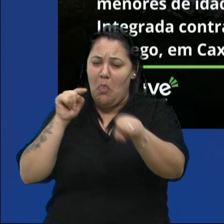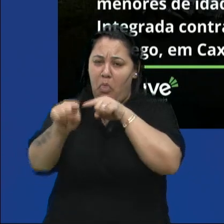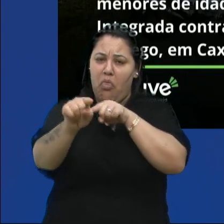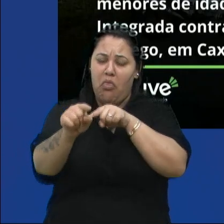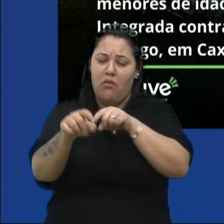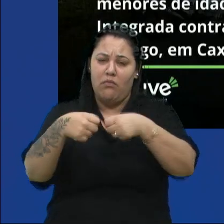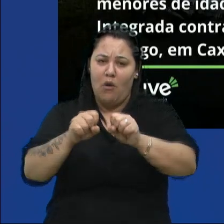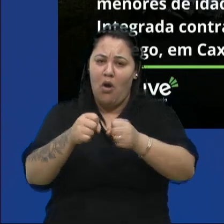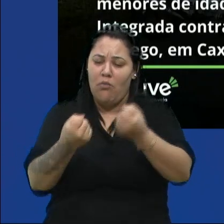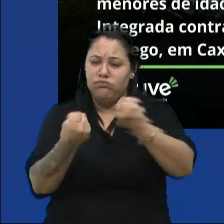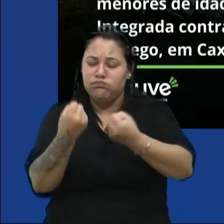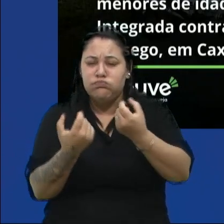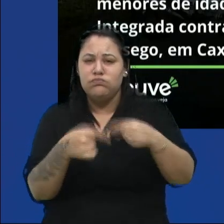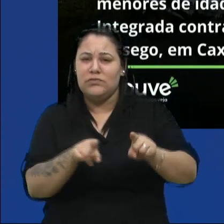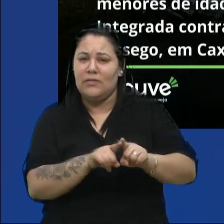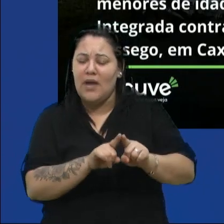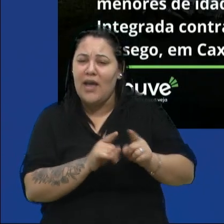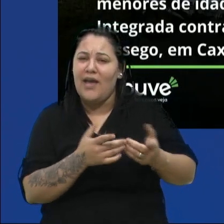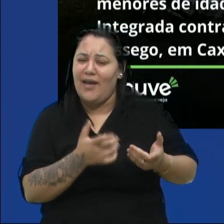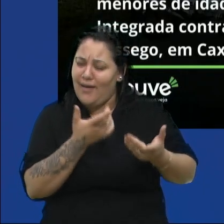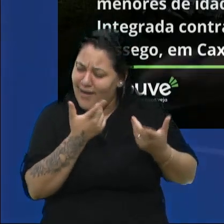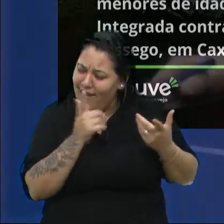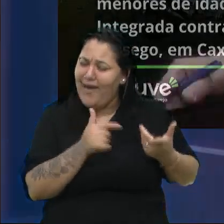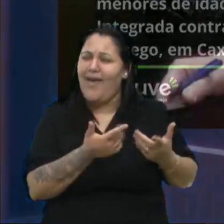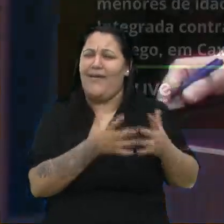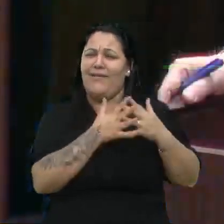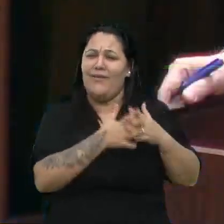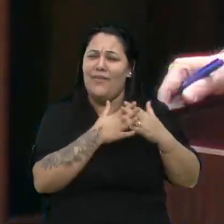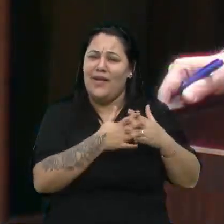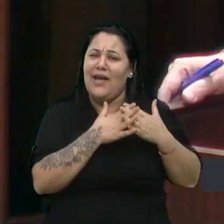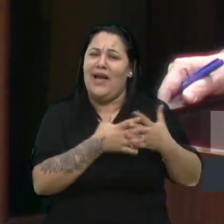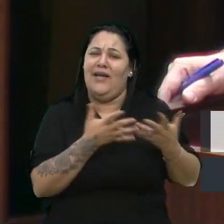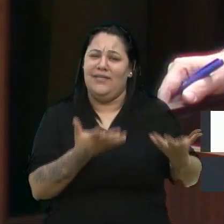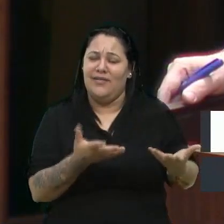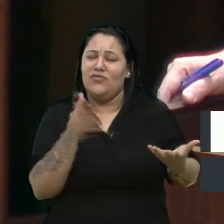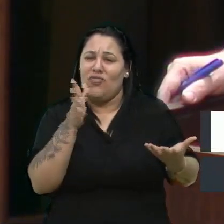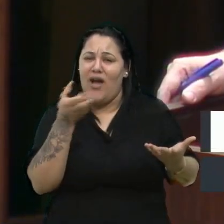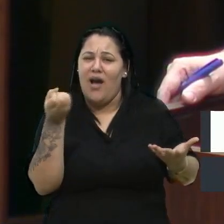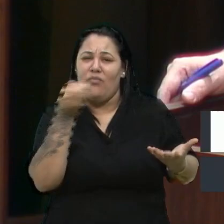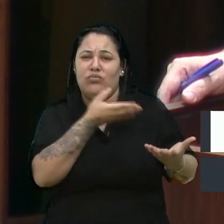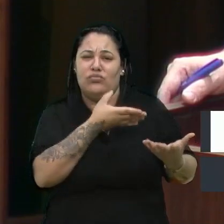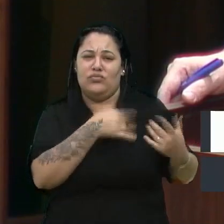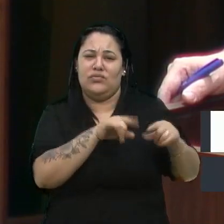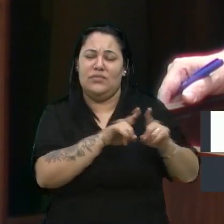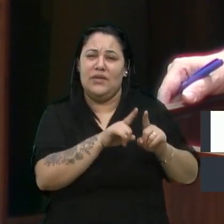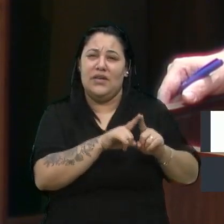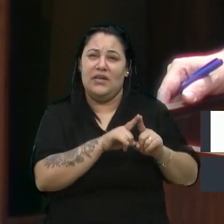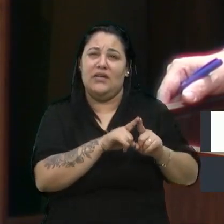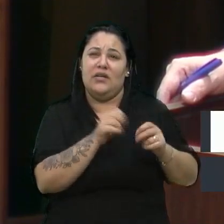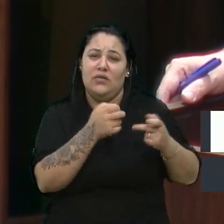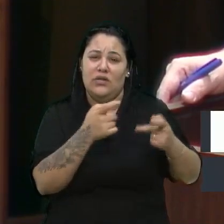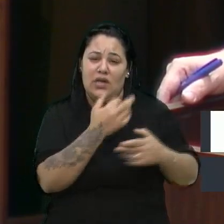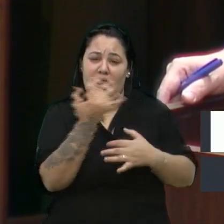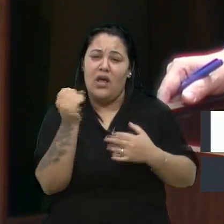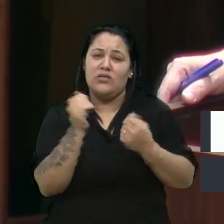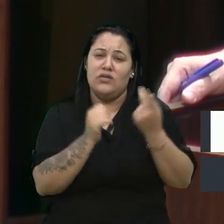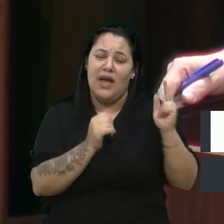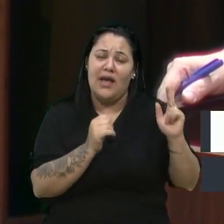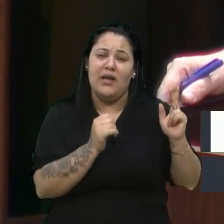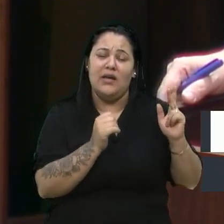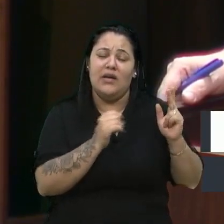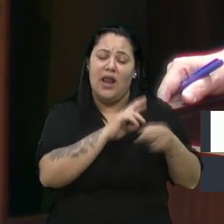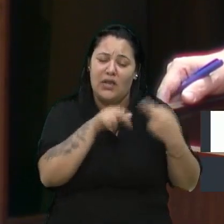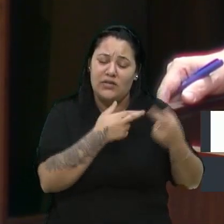ou de motos, aí a gente entra na questão do excesso e na questão, vamos dizer até, de eventuais crimes que são cometidos.